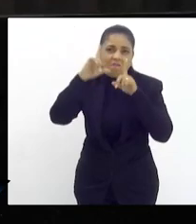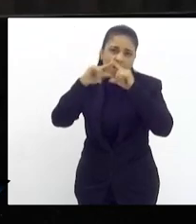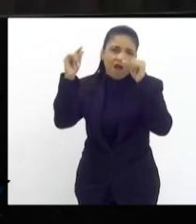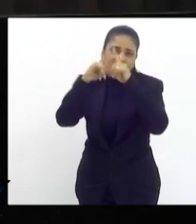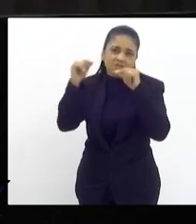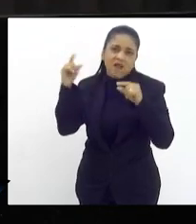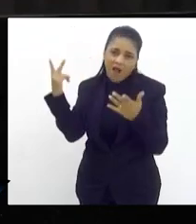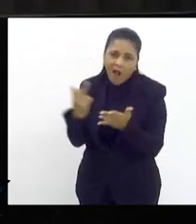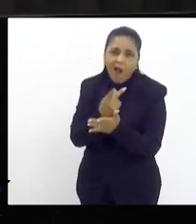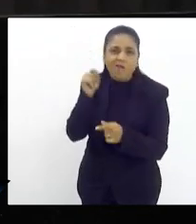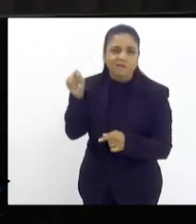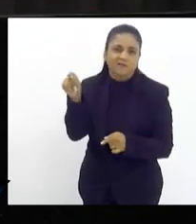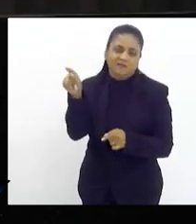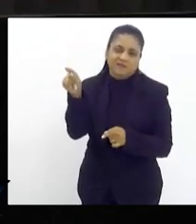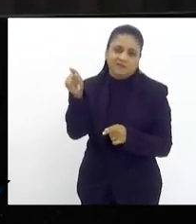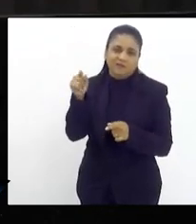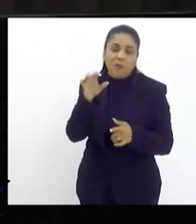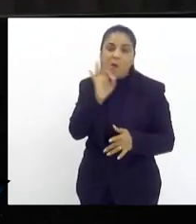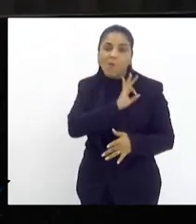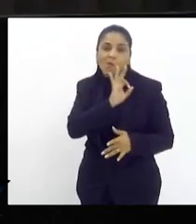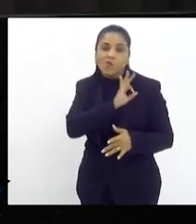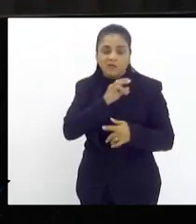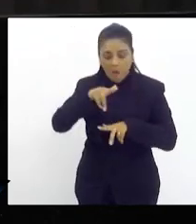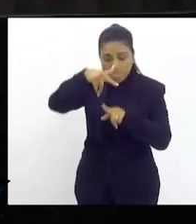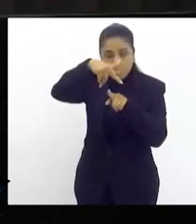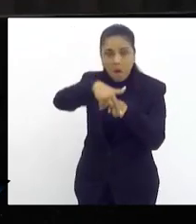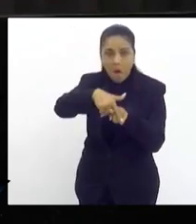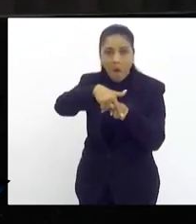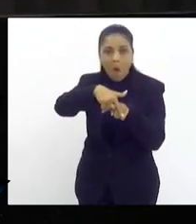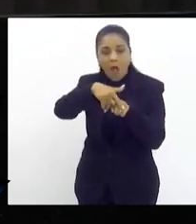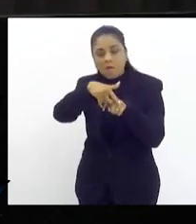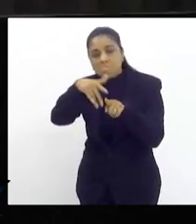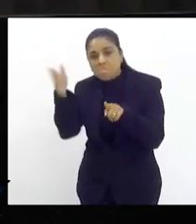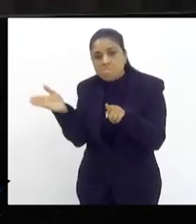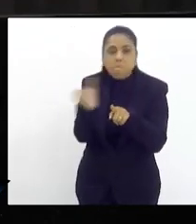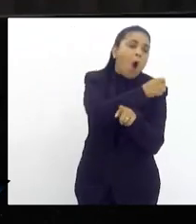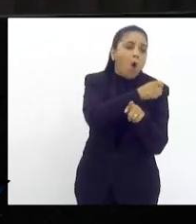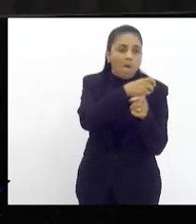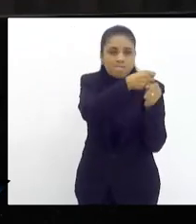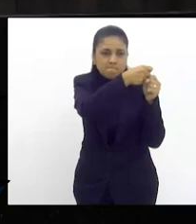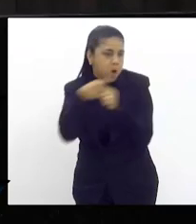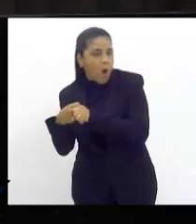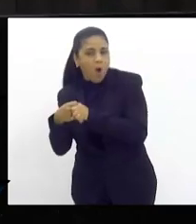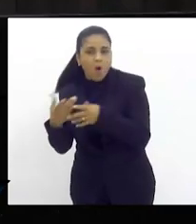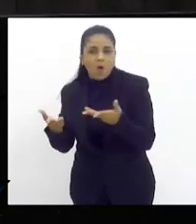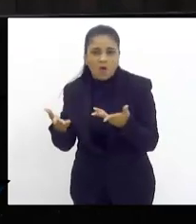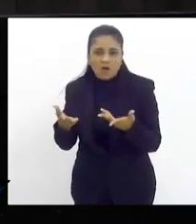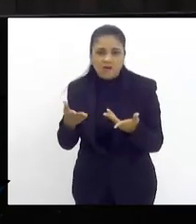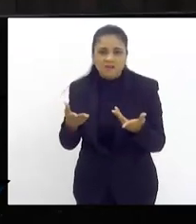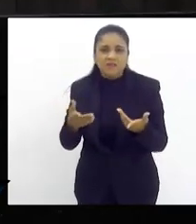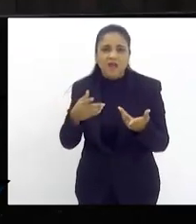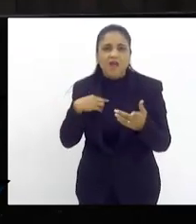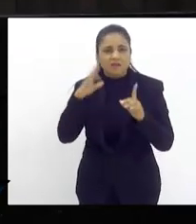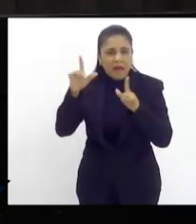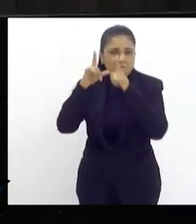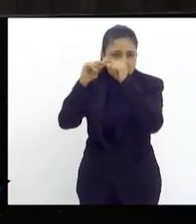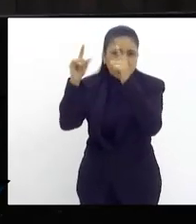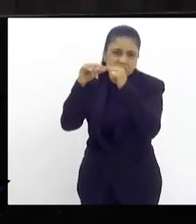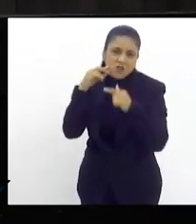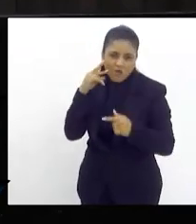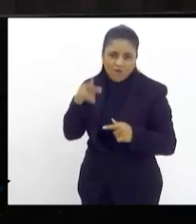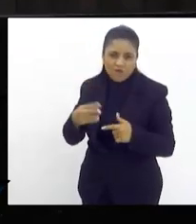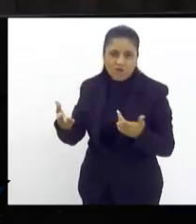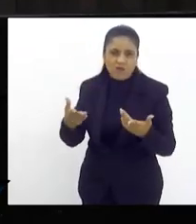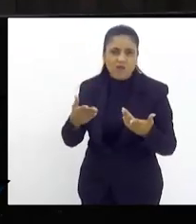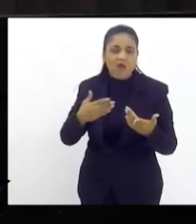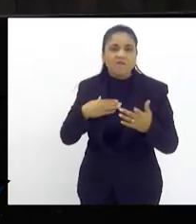realidade que eu estou falando aqui eu posso falar porque já passei por isso ver uma multidão em volta e ficar pensando pedindo a Deus